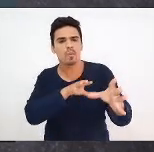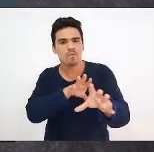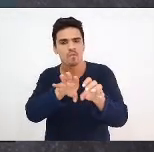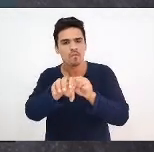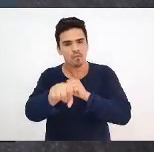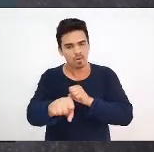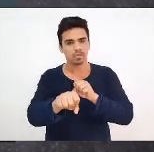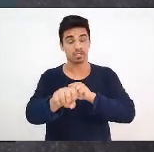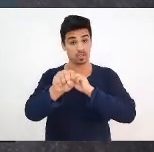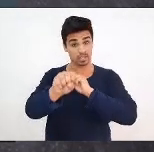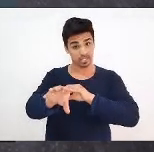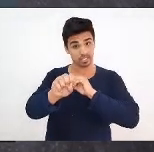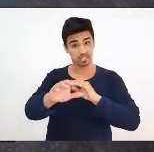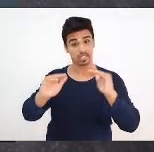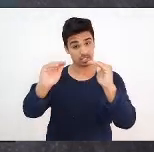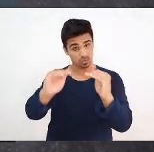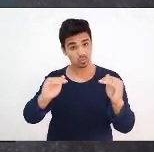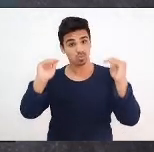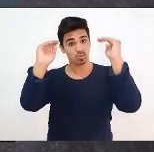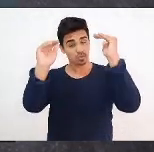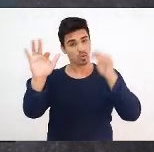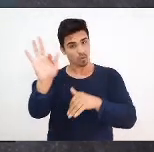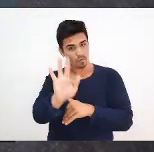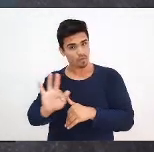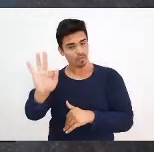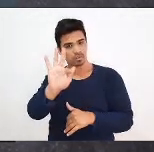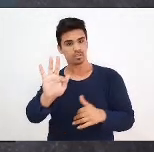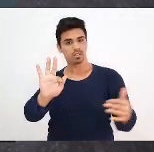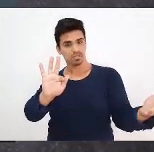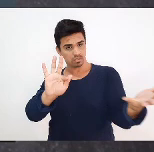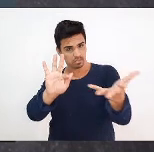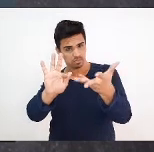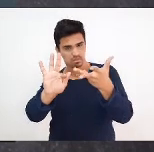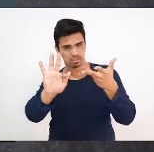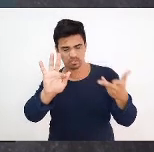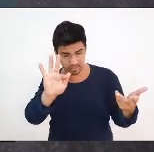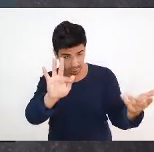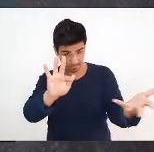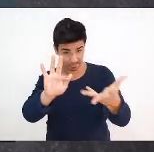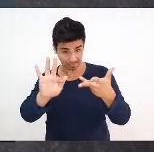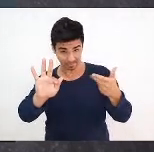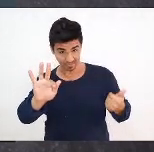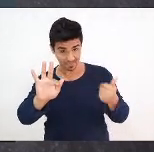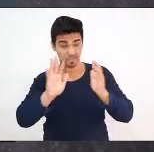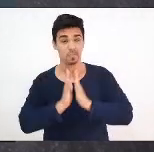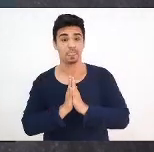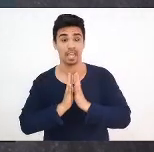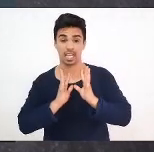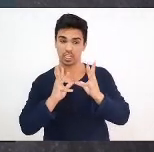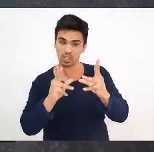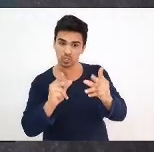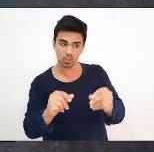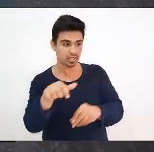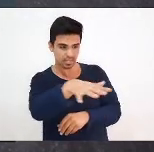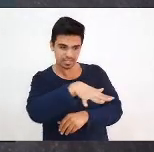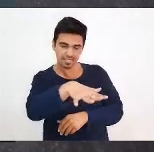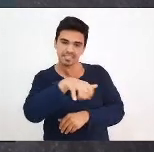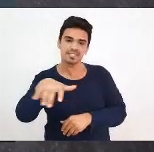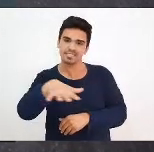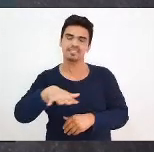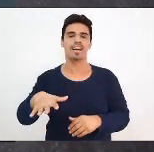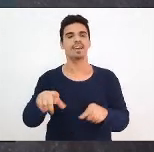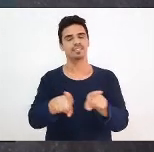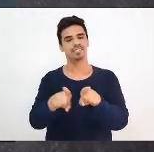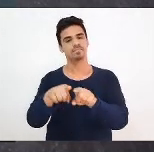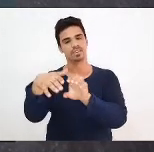superior de qualidade, em todas as áreas, em todas as instituições. Nós defendemos